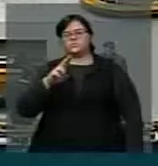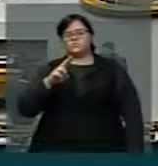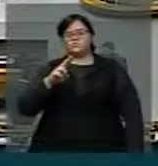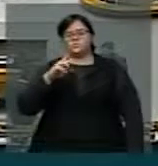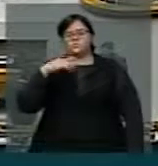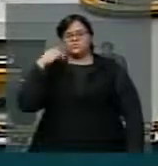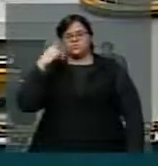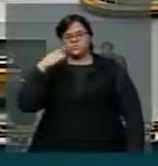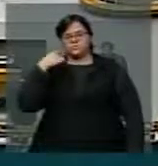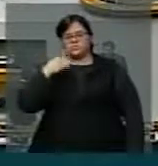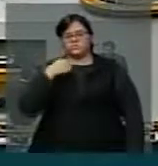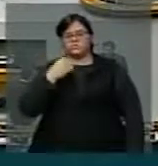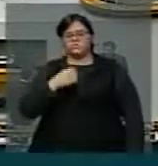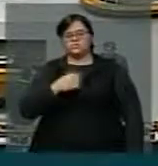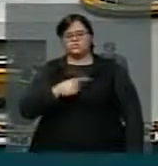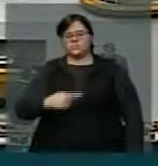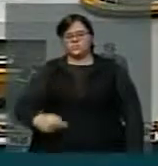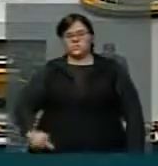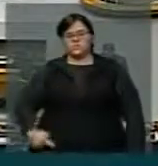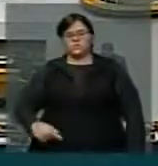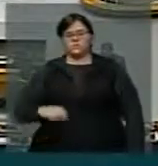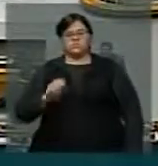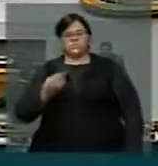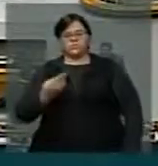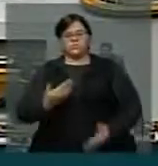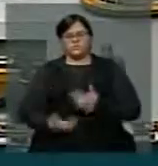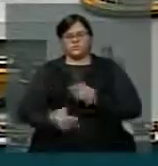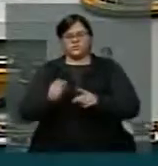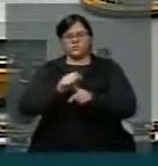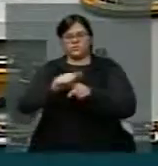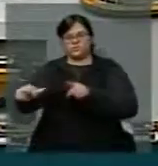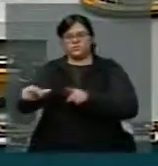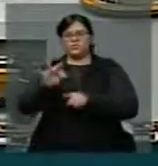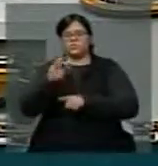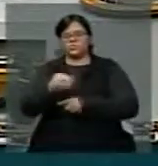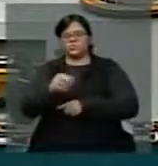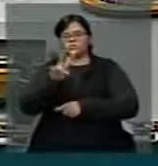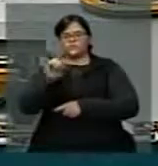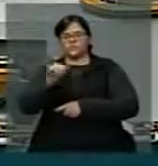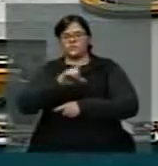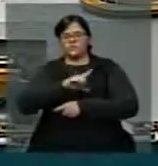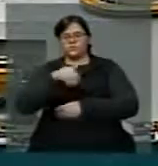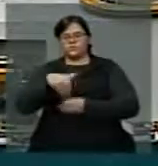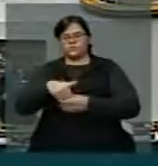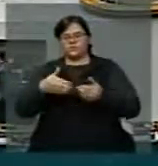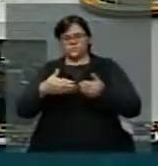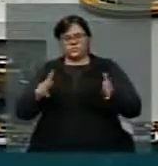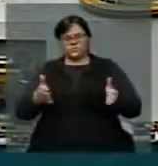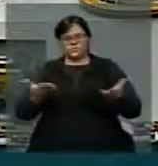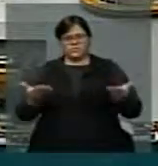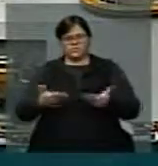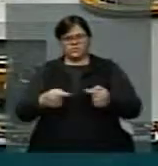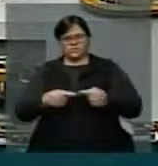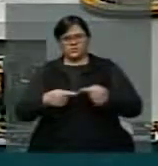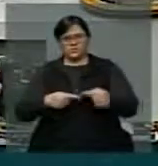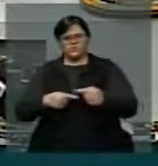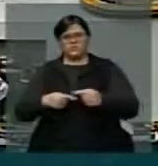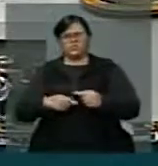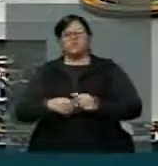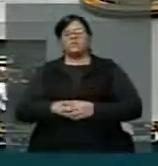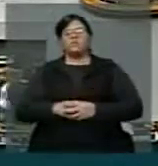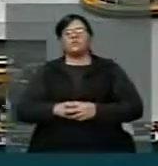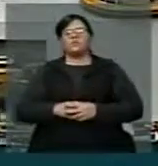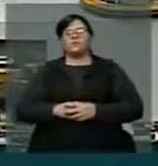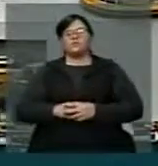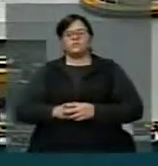Procurador-Geral, seja principalmente de perda de mandato, todas essas deverão ser por voto aberto. A matéria segue agora para o